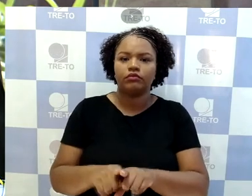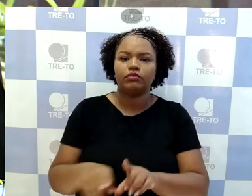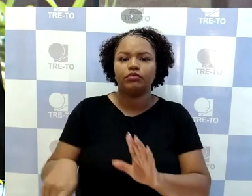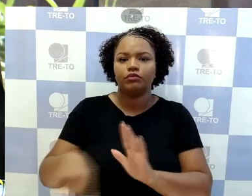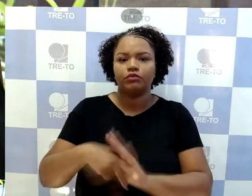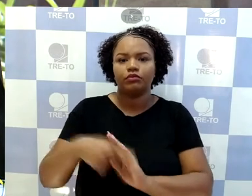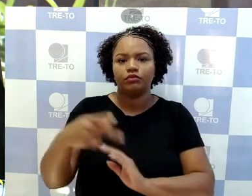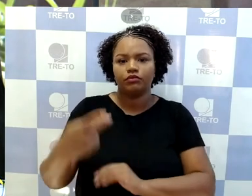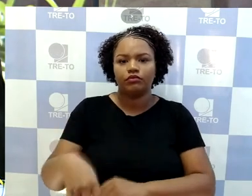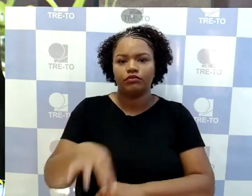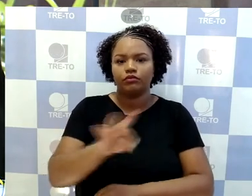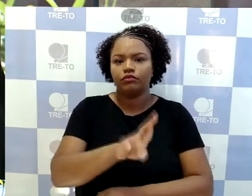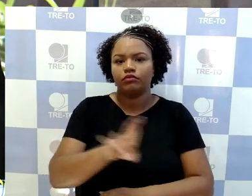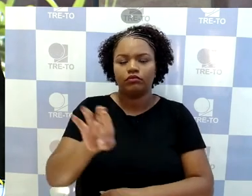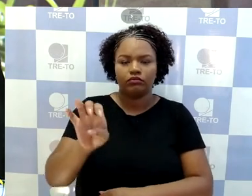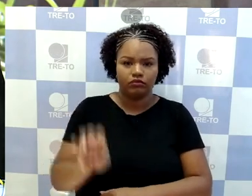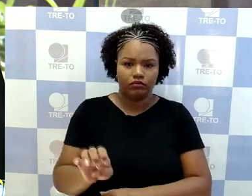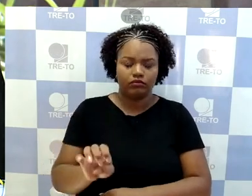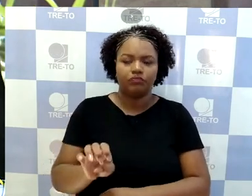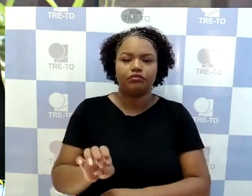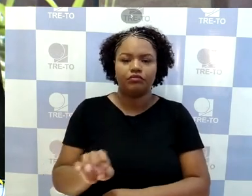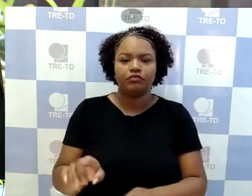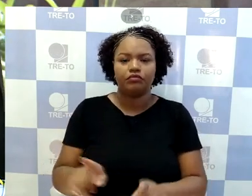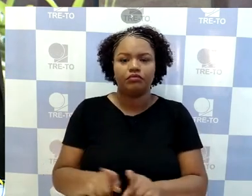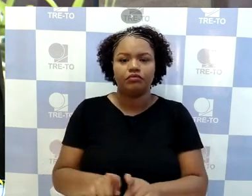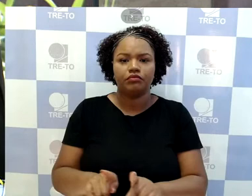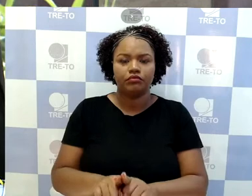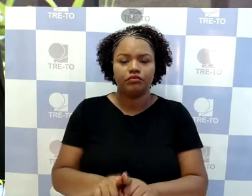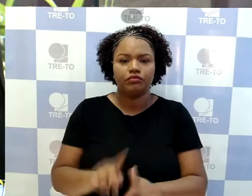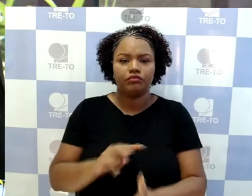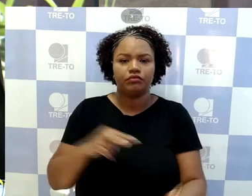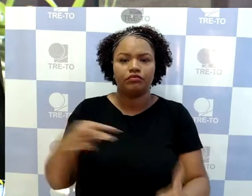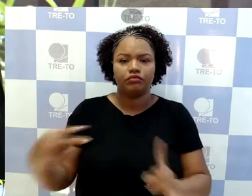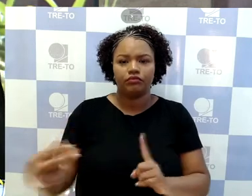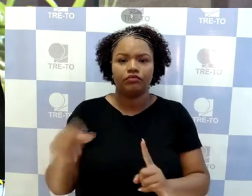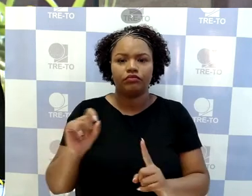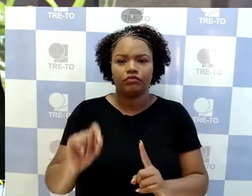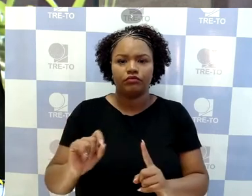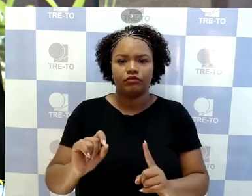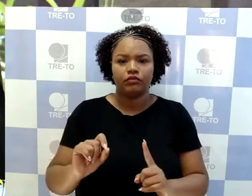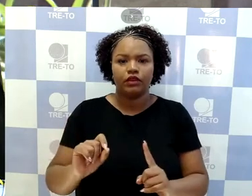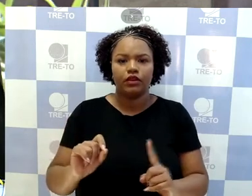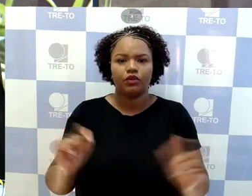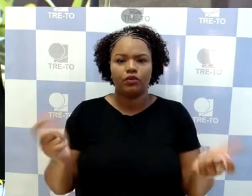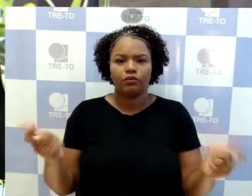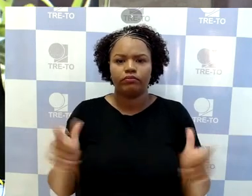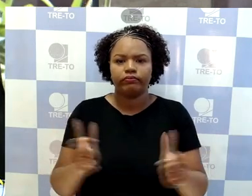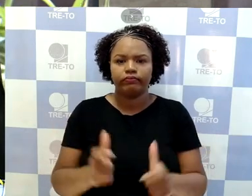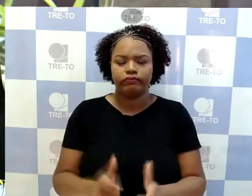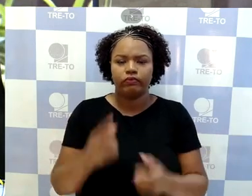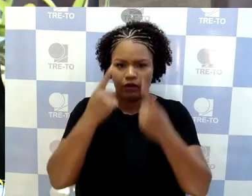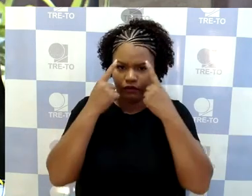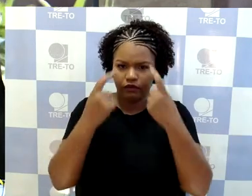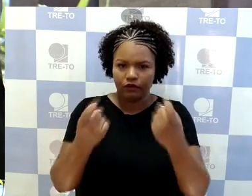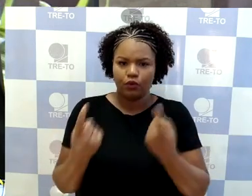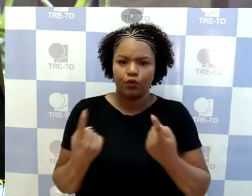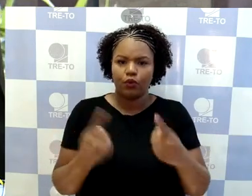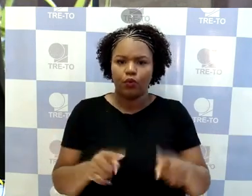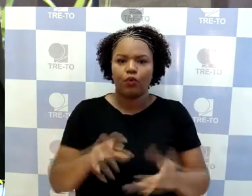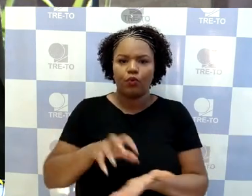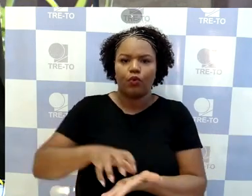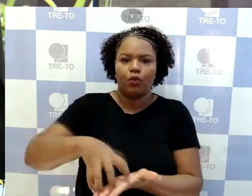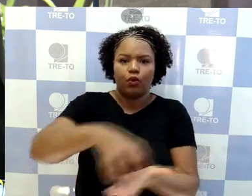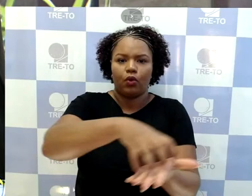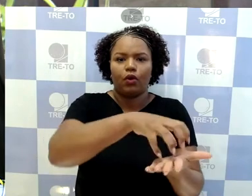Eleitoral do Tocantins, em vista do recrudescimento da violência contra órgãos de Estado em todo o